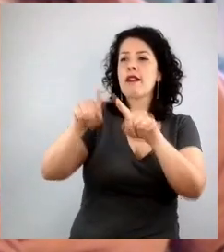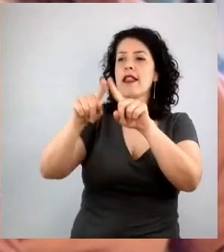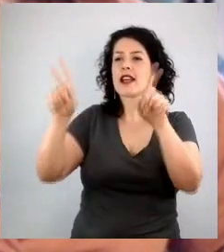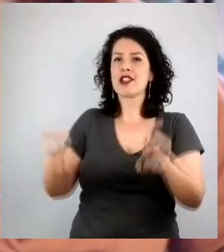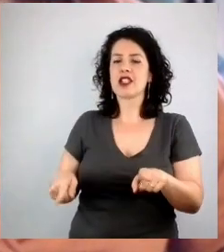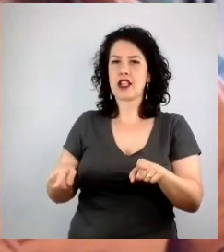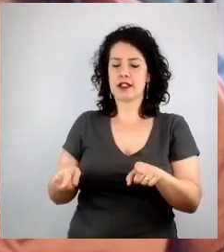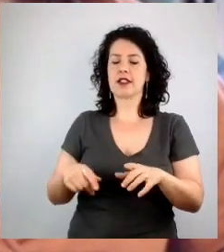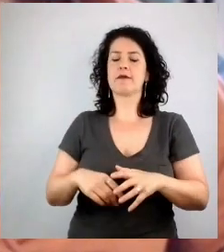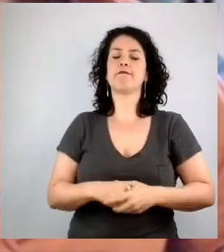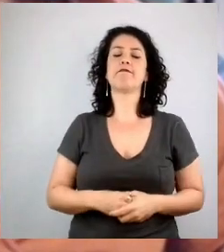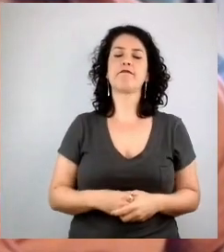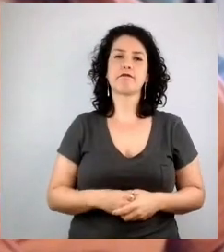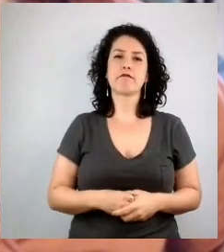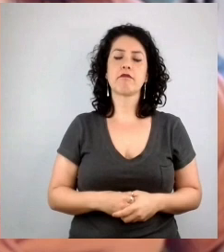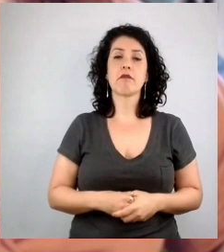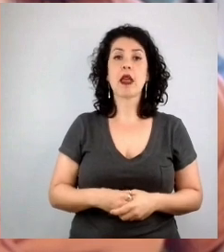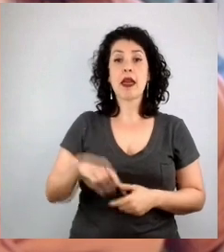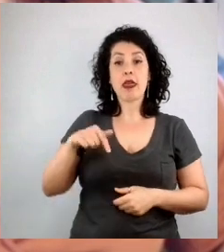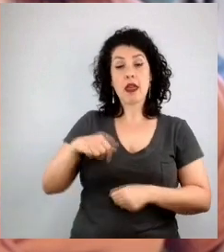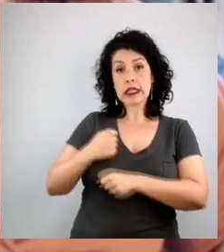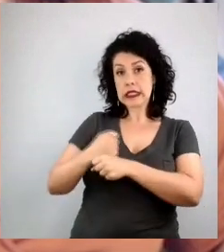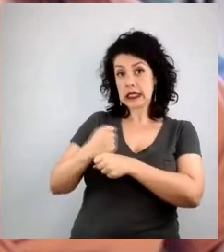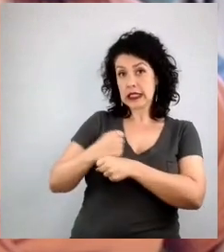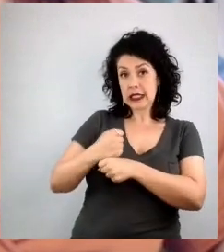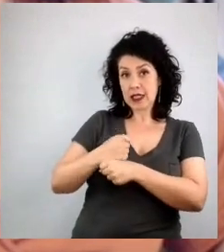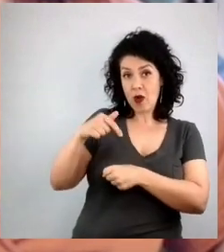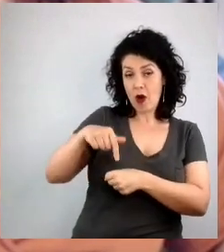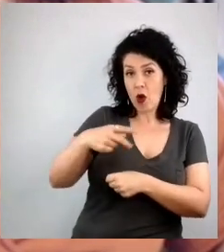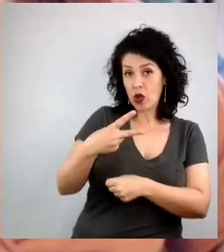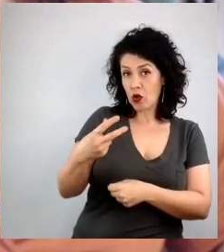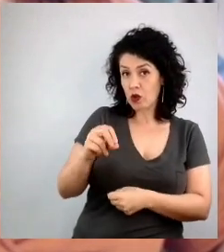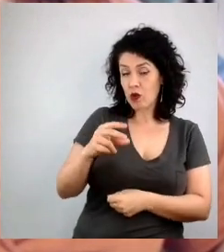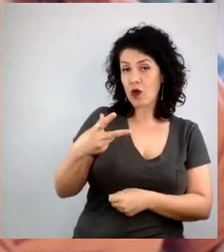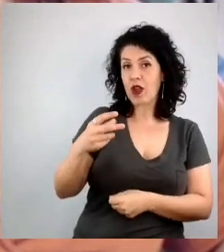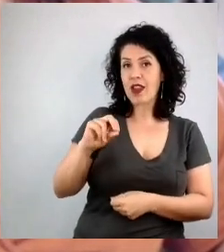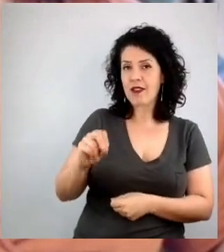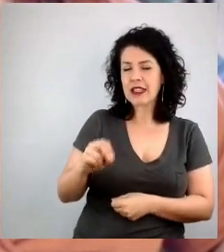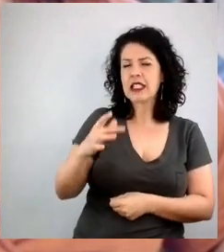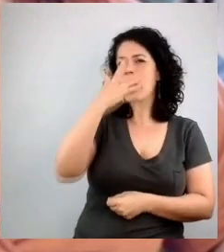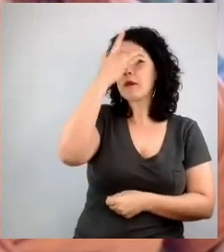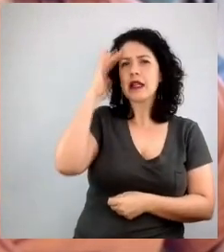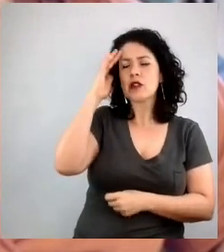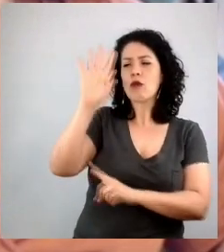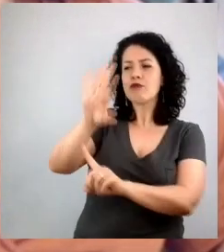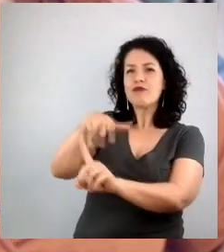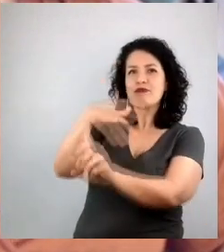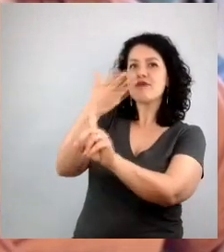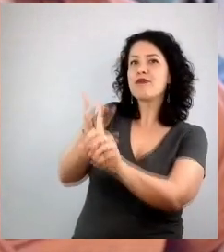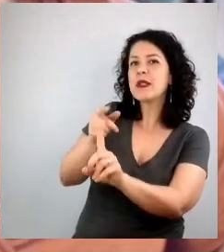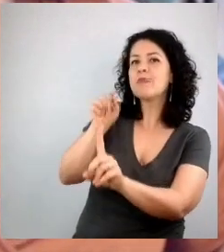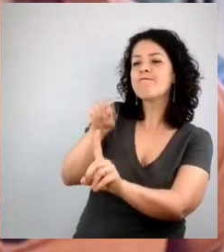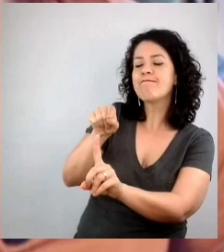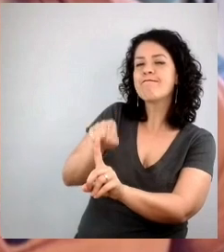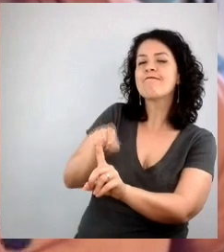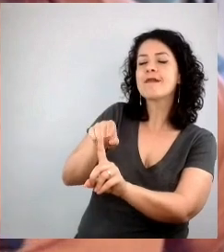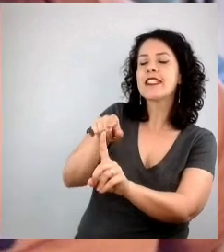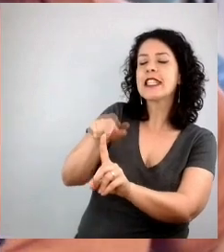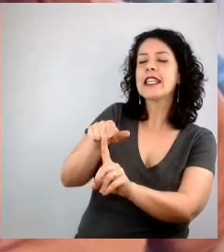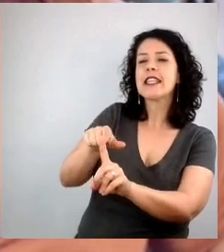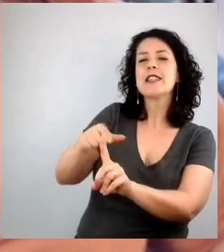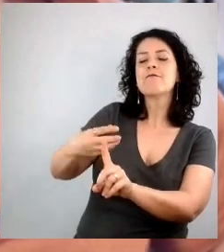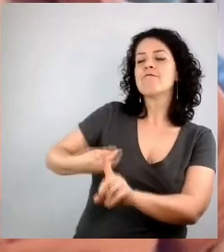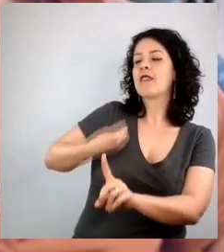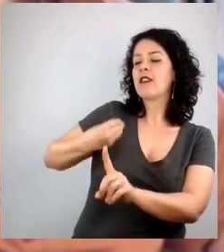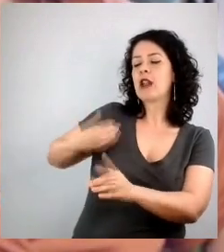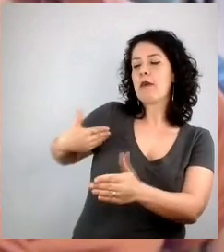E, nesse ano, especialmente, a homenageada de 2020 tem um histórico incrível e a gente está muito